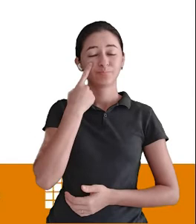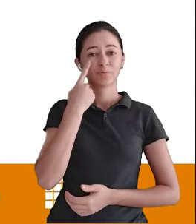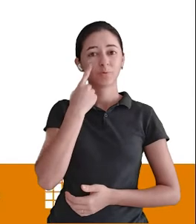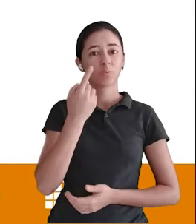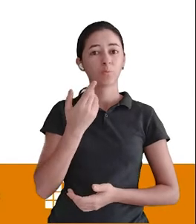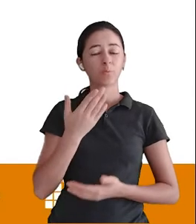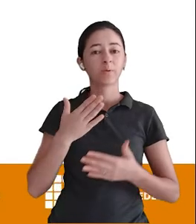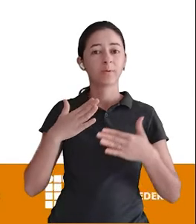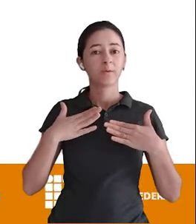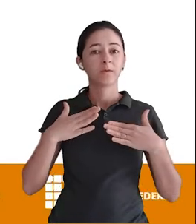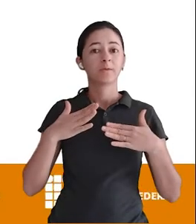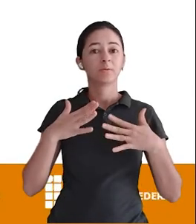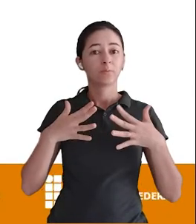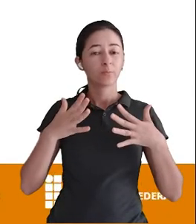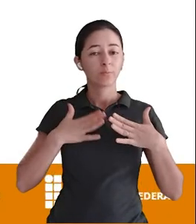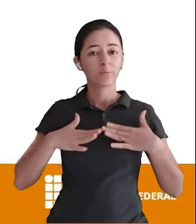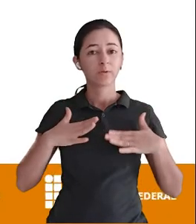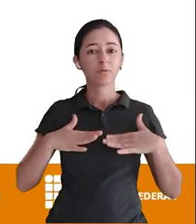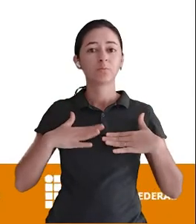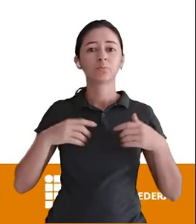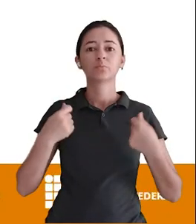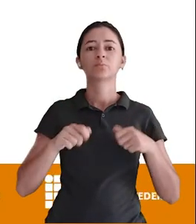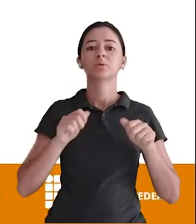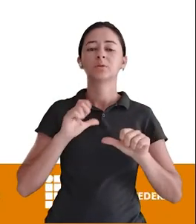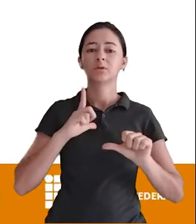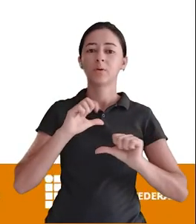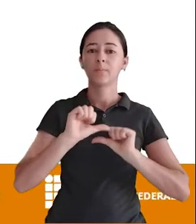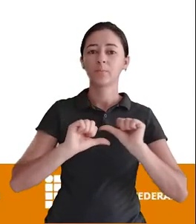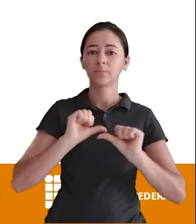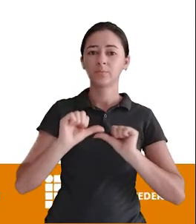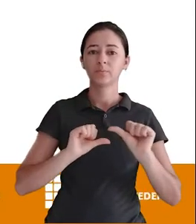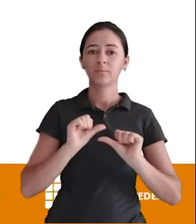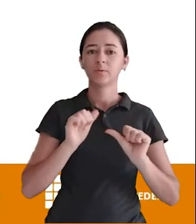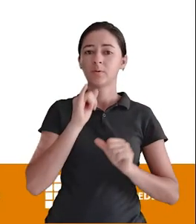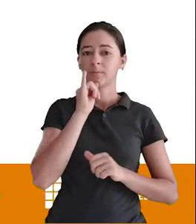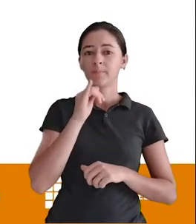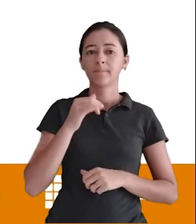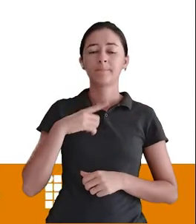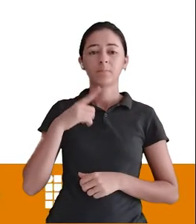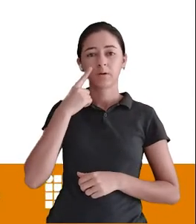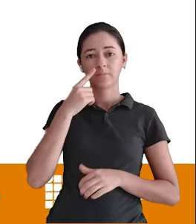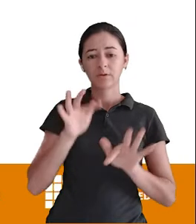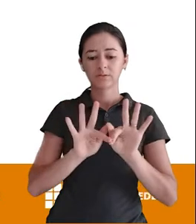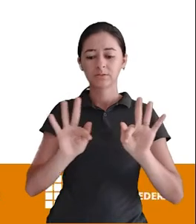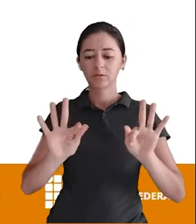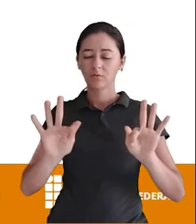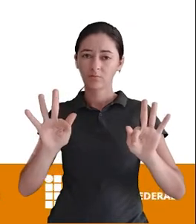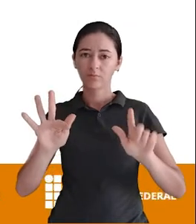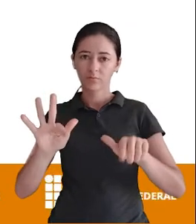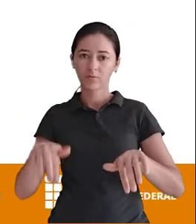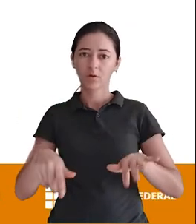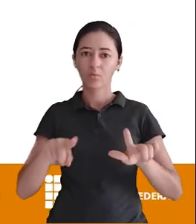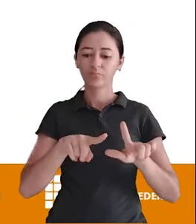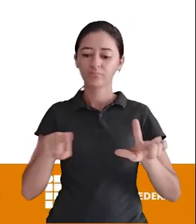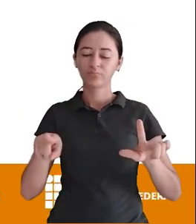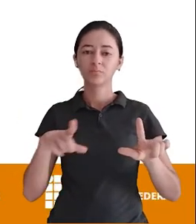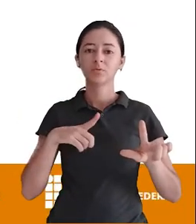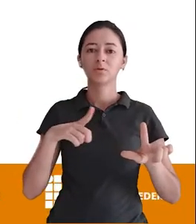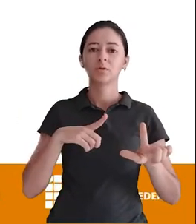muda De acordo com o operador Vai mudar um pouquinho A sintaxe Principalmente nesse finalzinho Aqui Então vai vir aqui Então